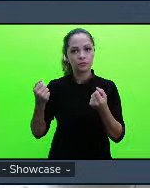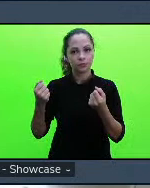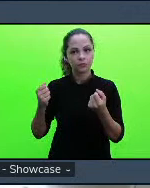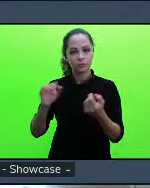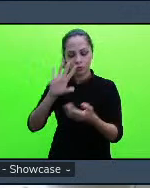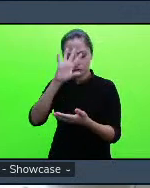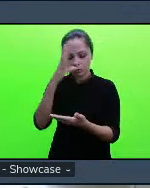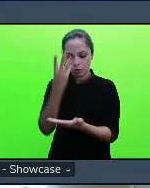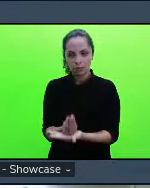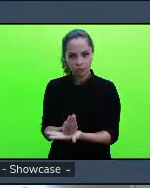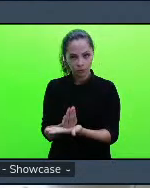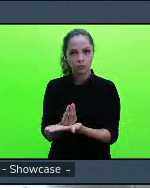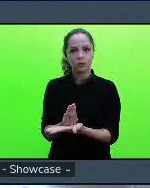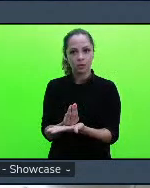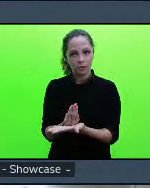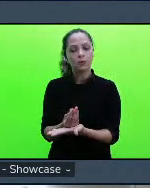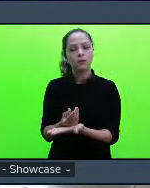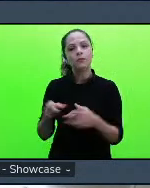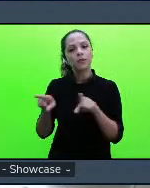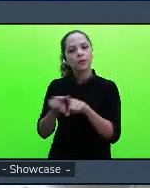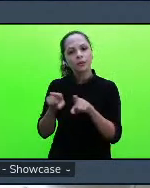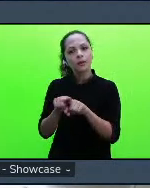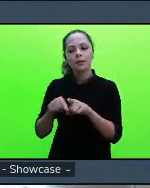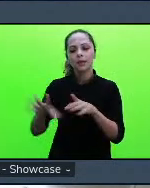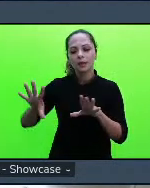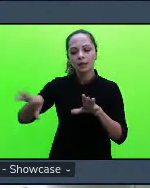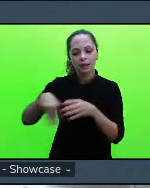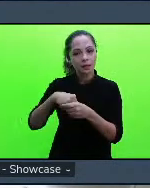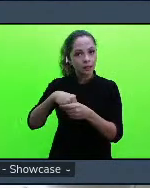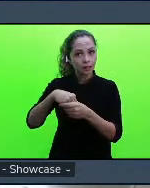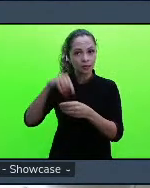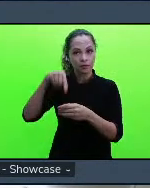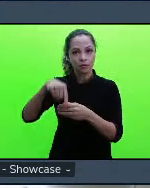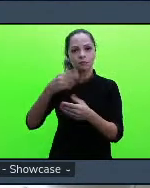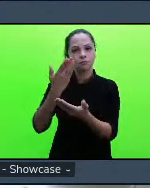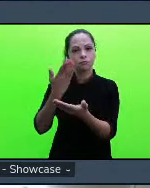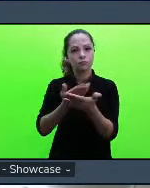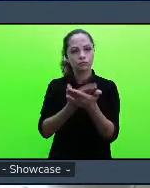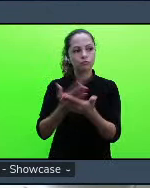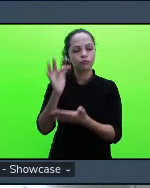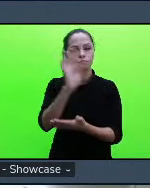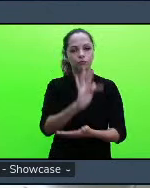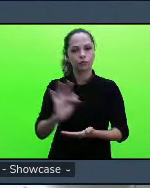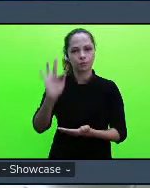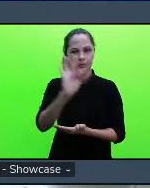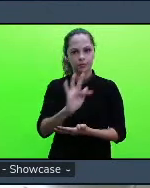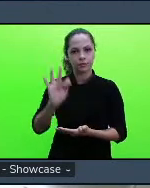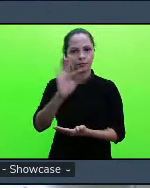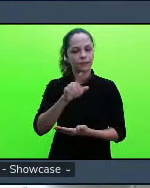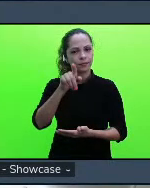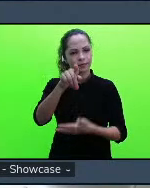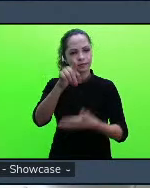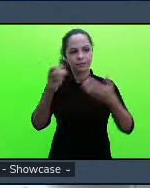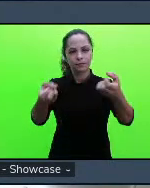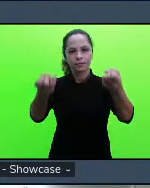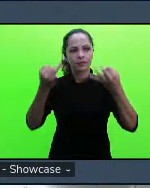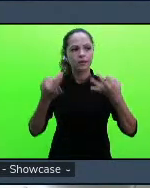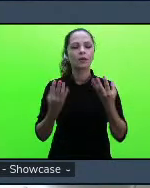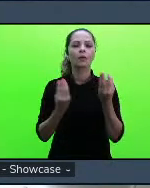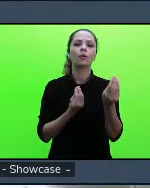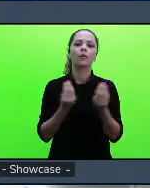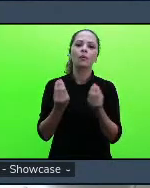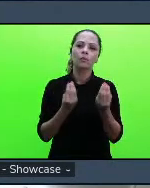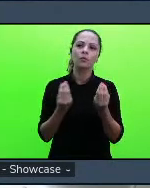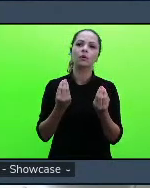âmbito também da graduação e eu queria que você falasse um pouquinho talvez de possíveis iniciativas que poderiam ser